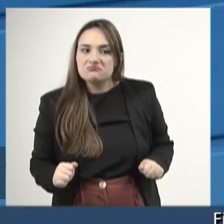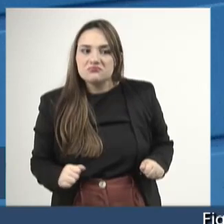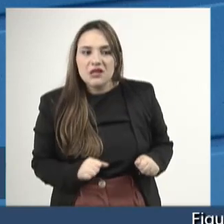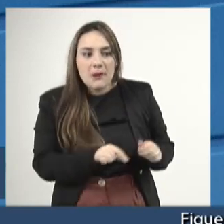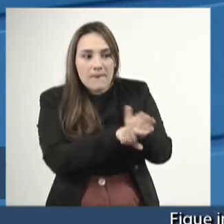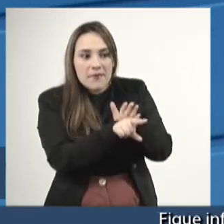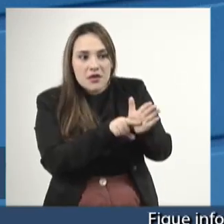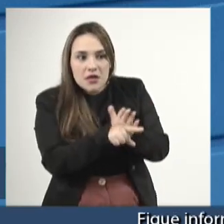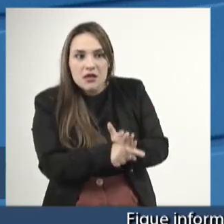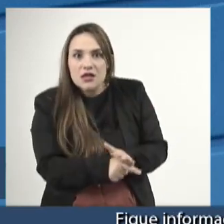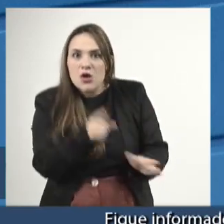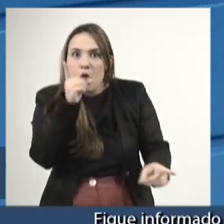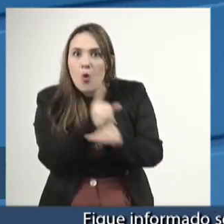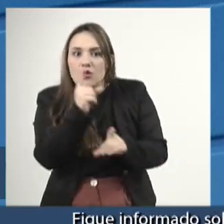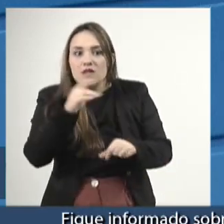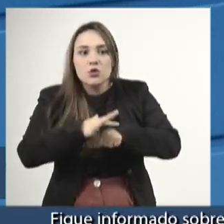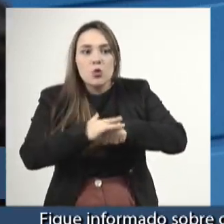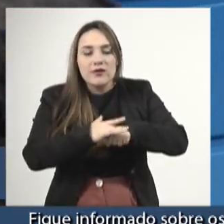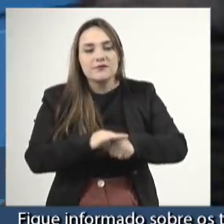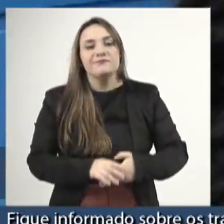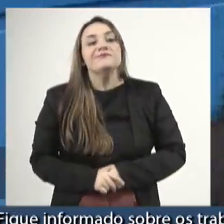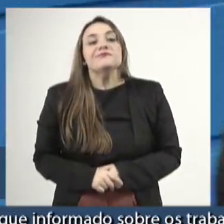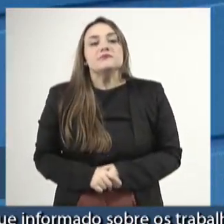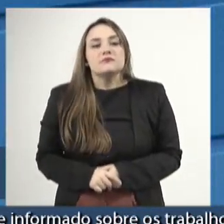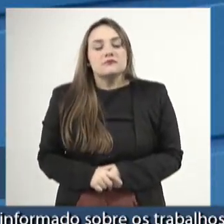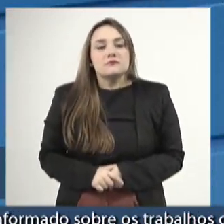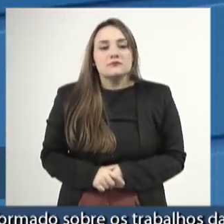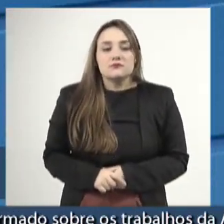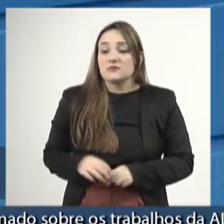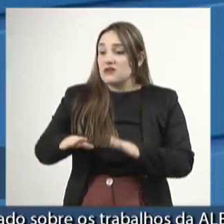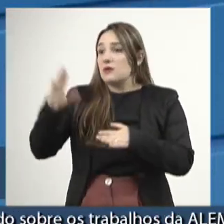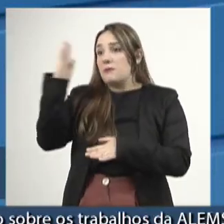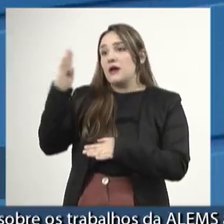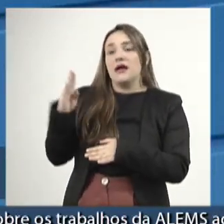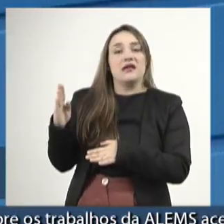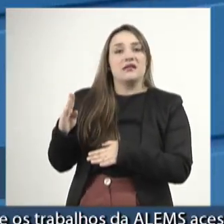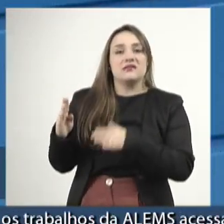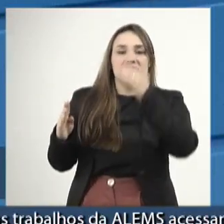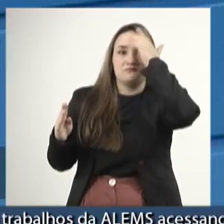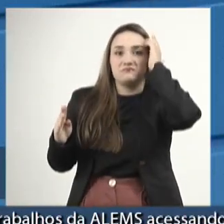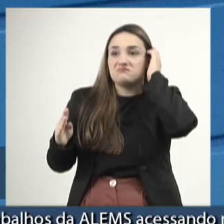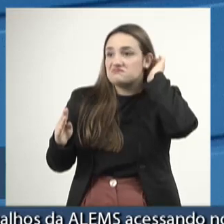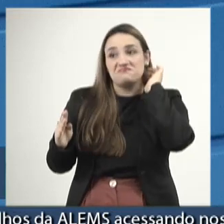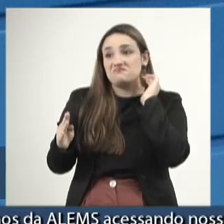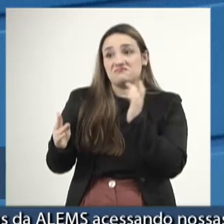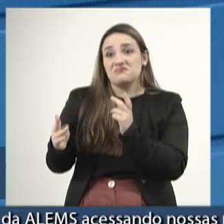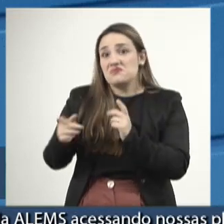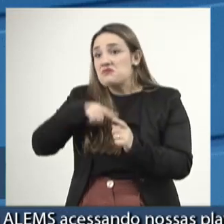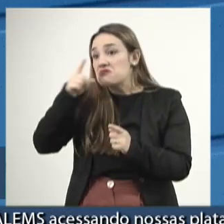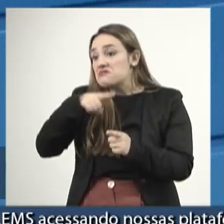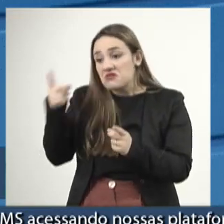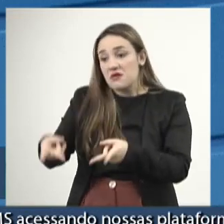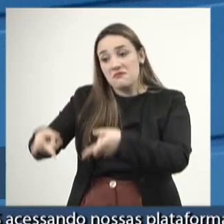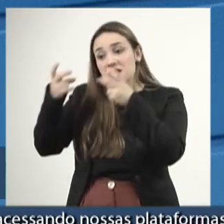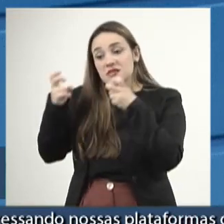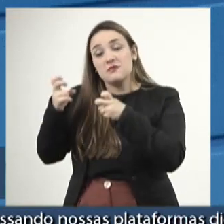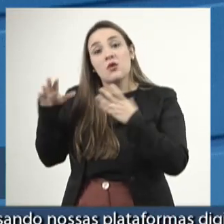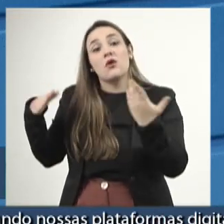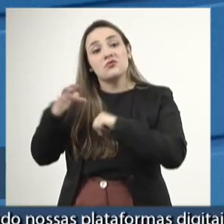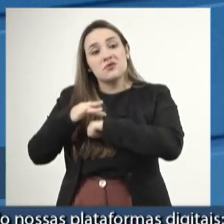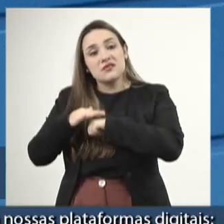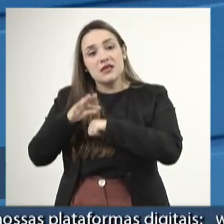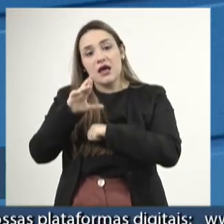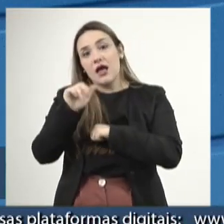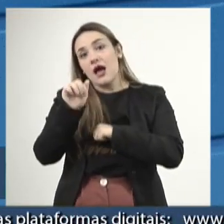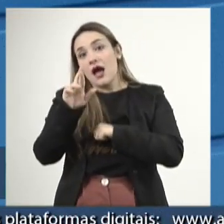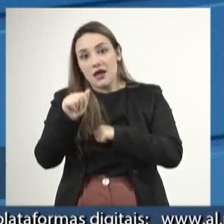patologias que nem o Estado, eu digo o Estado brasileiro, tem essa expertise de diagnosticar vários tipos de doenças.